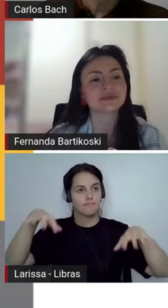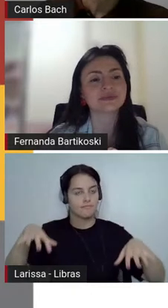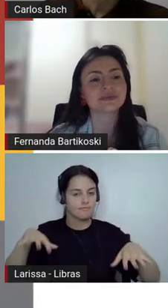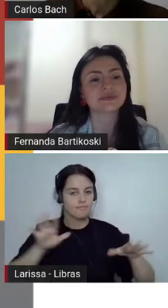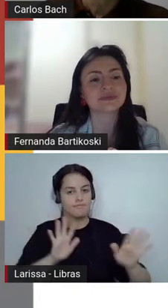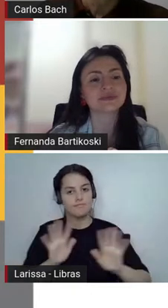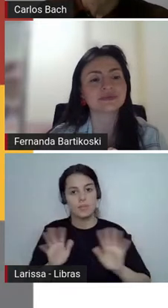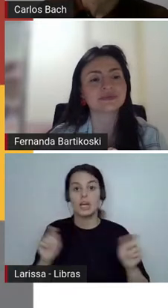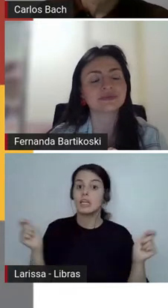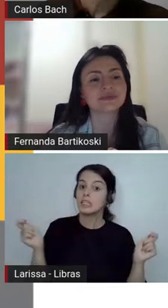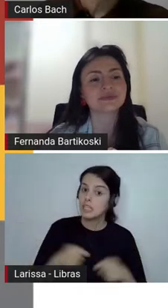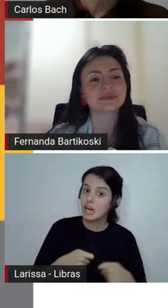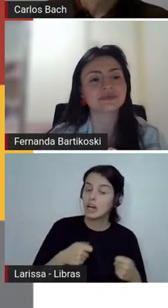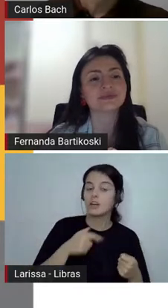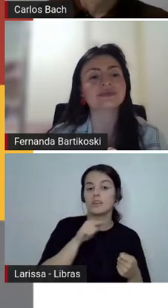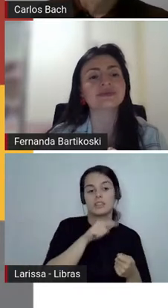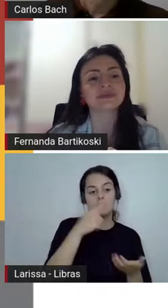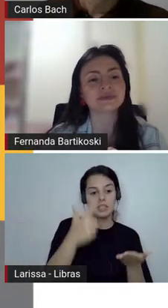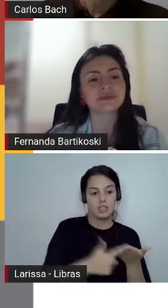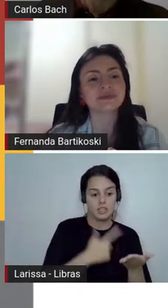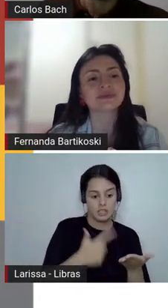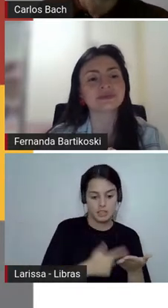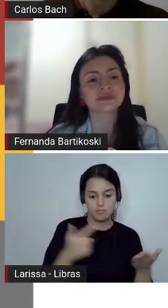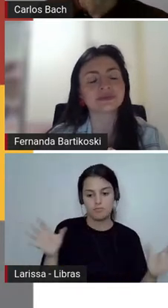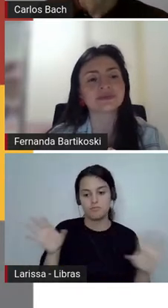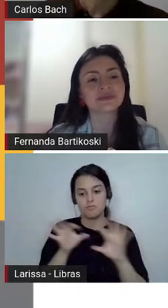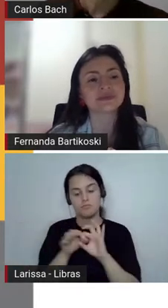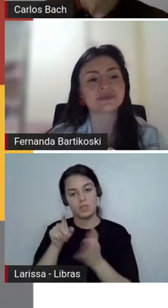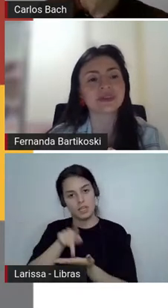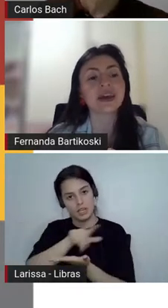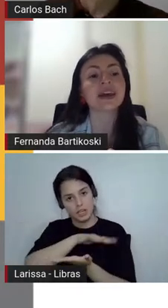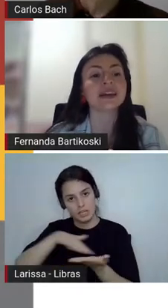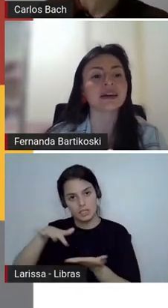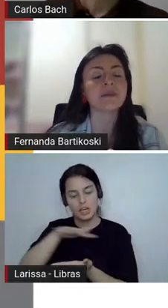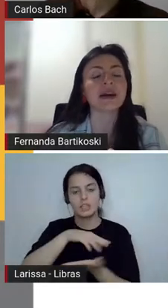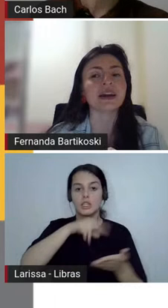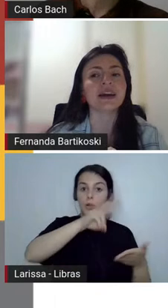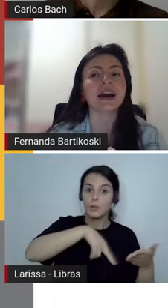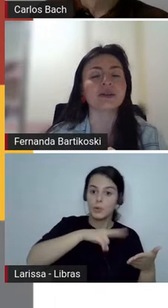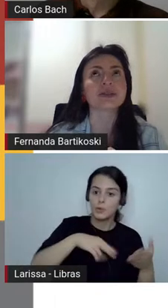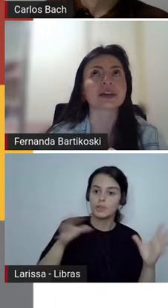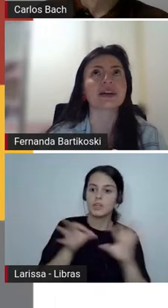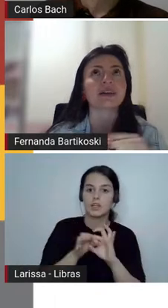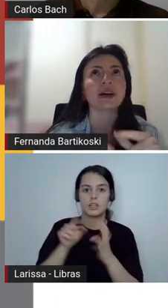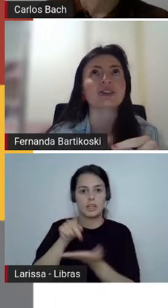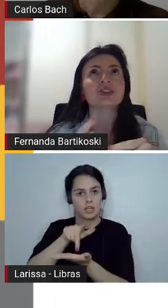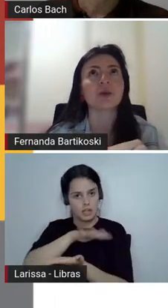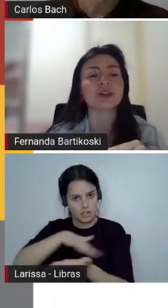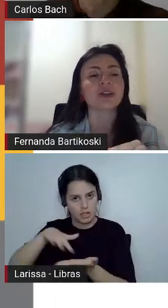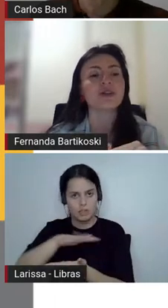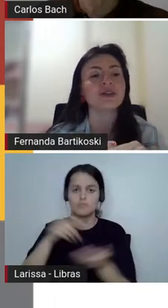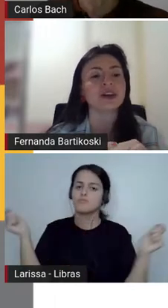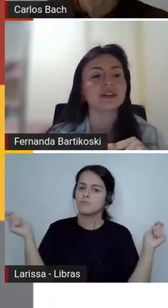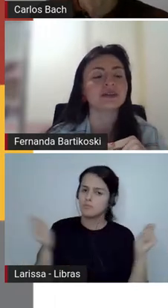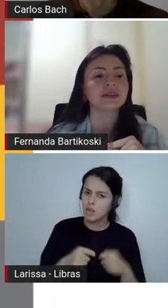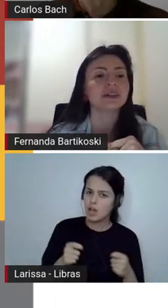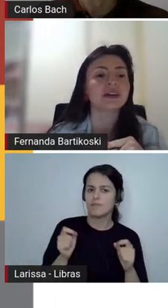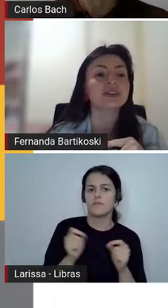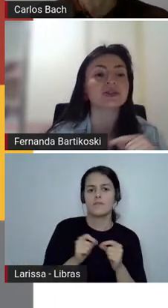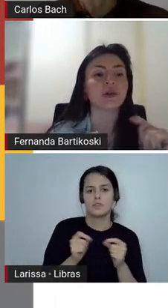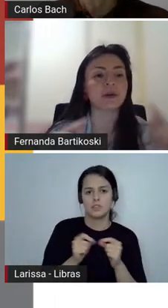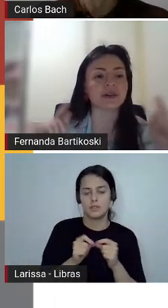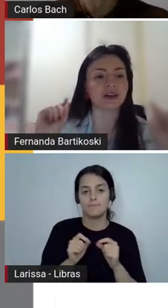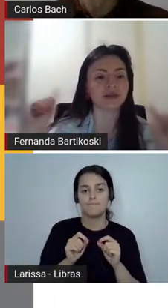vincular o livro à realidade. A leitura à realidade, né? E também, Carlos, sei a gente pode ouvir.